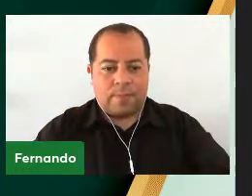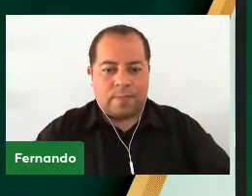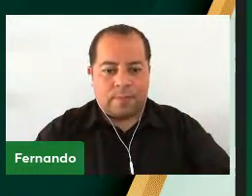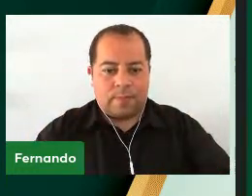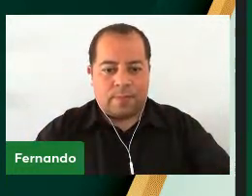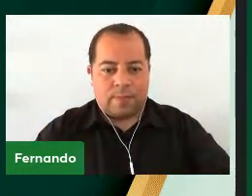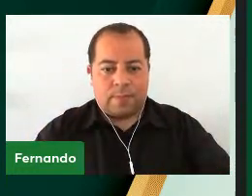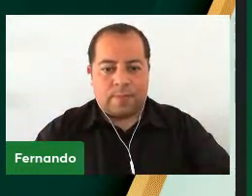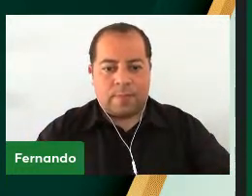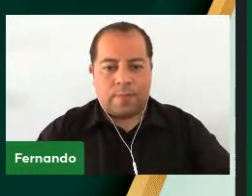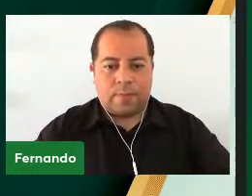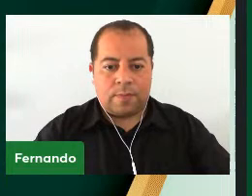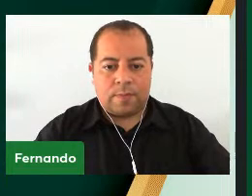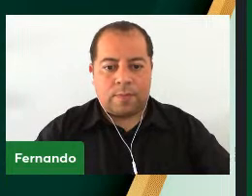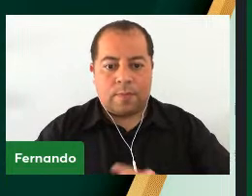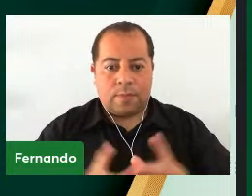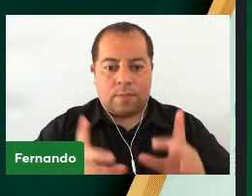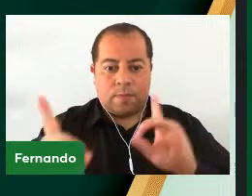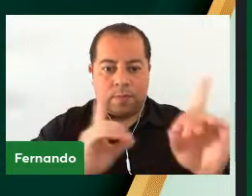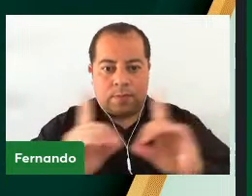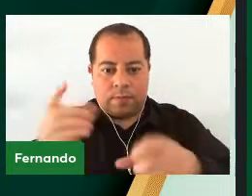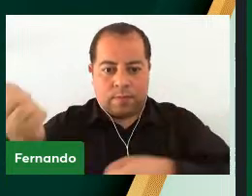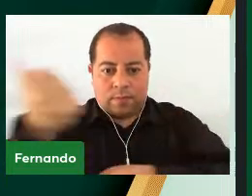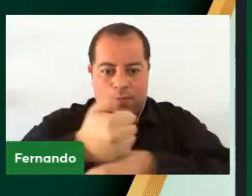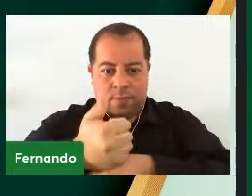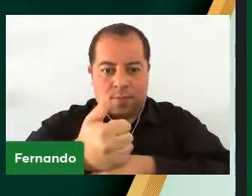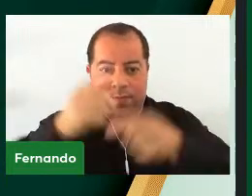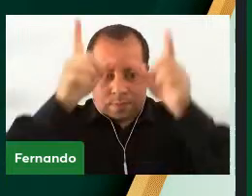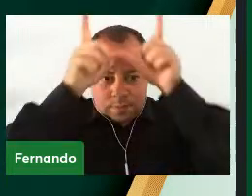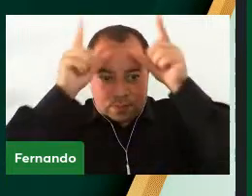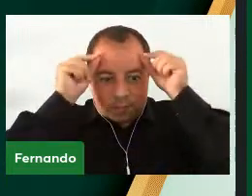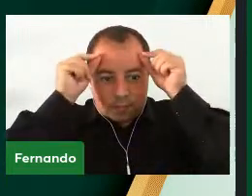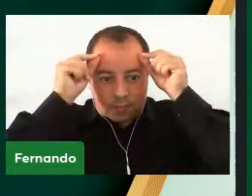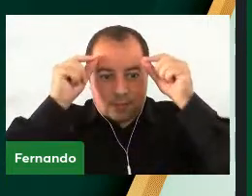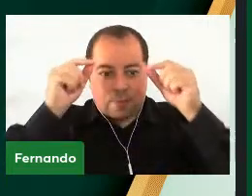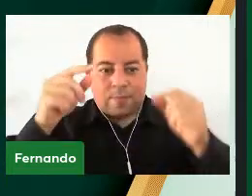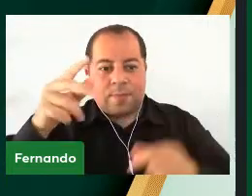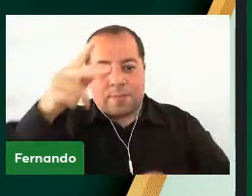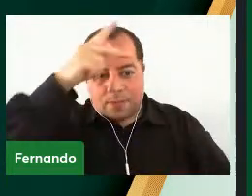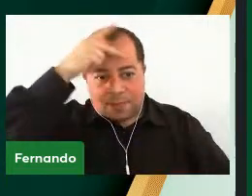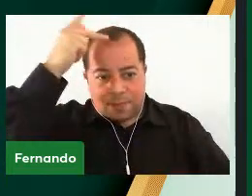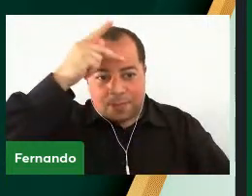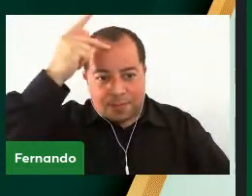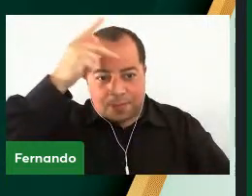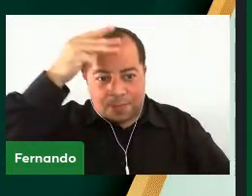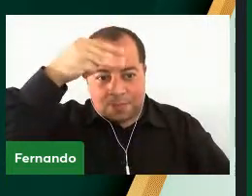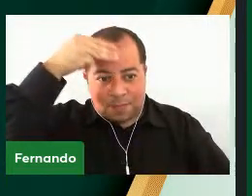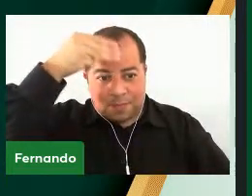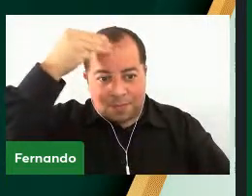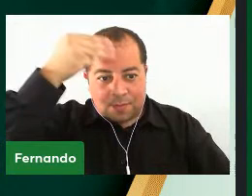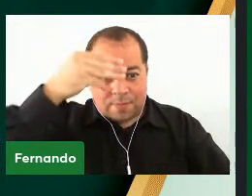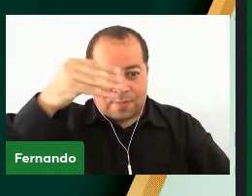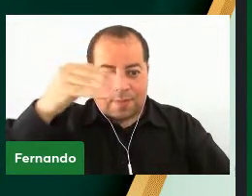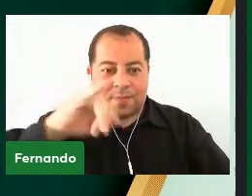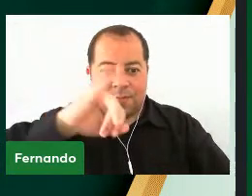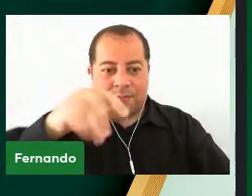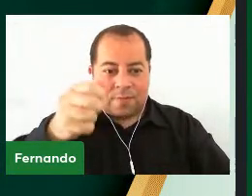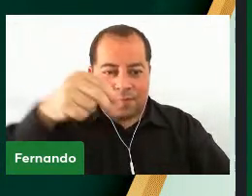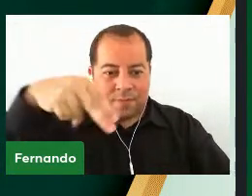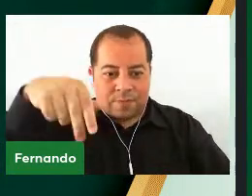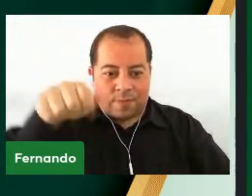Coordenadora substituta do curso de Enfermagem e também patronessa da turma, professora Jennifer Hart.